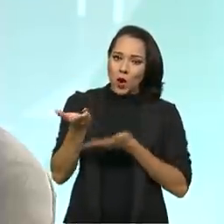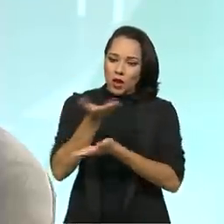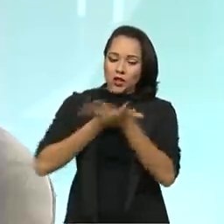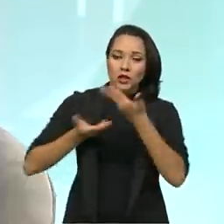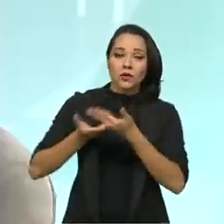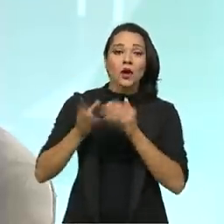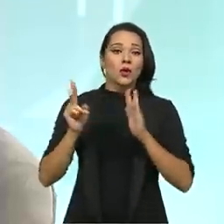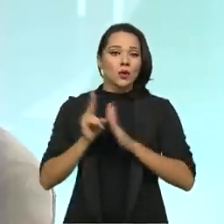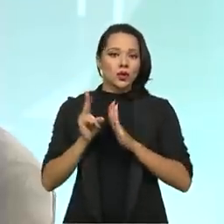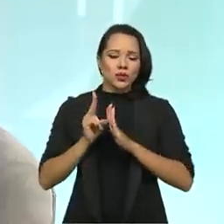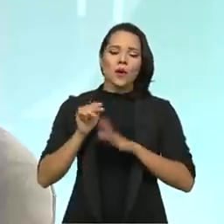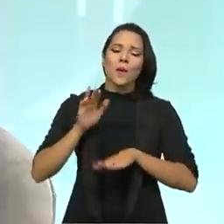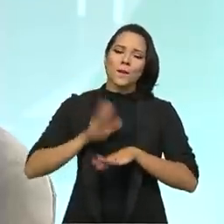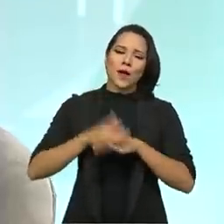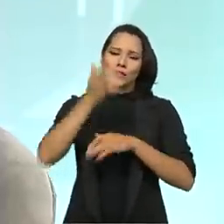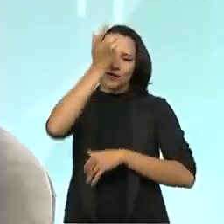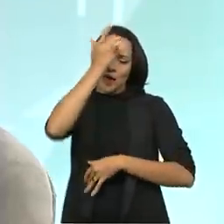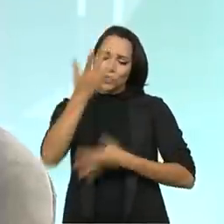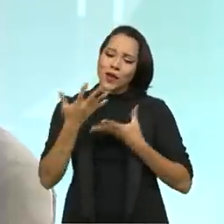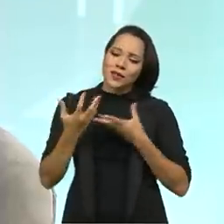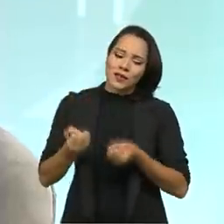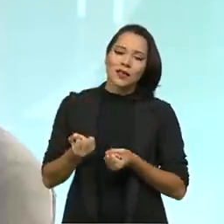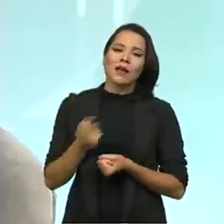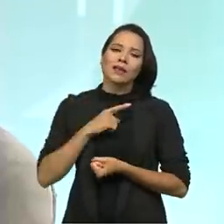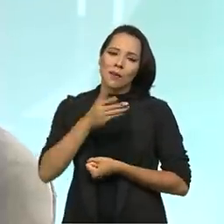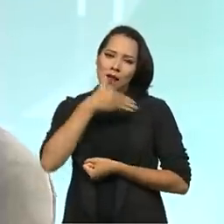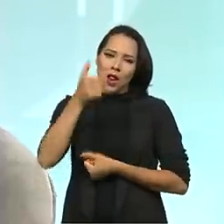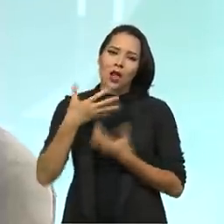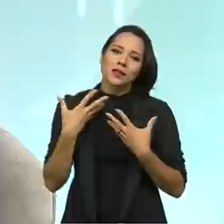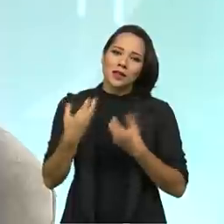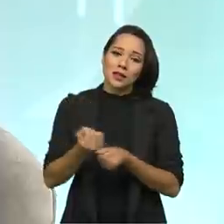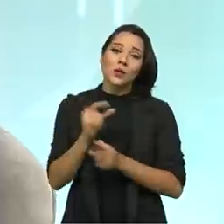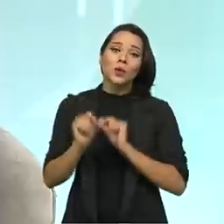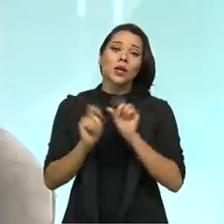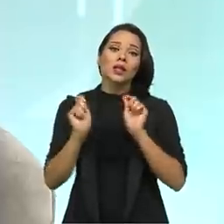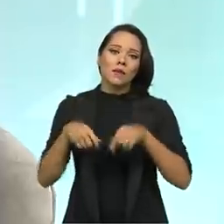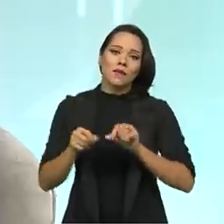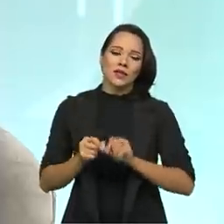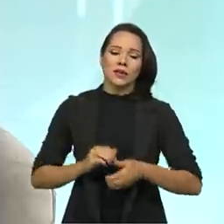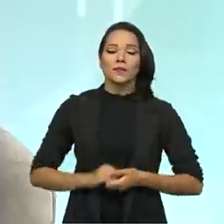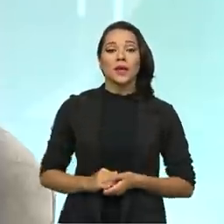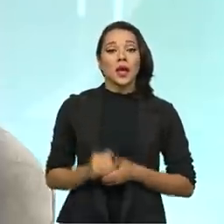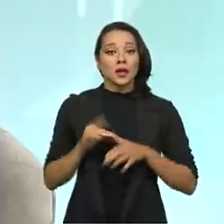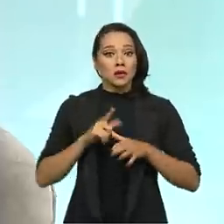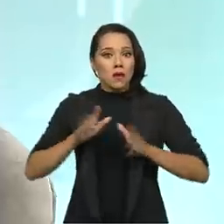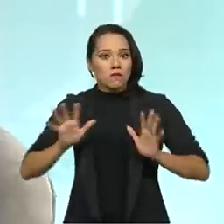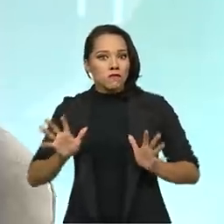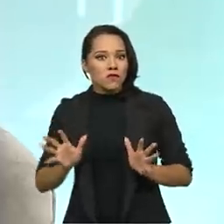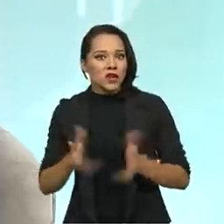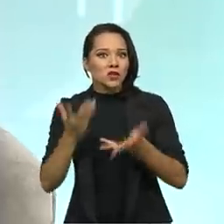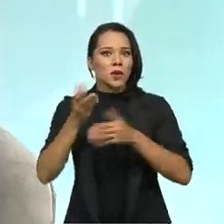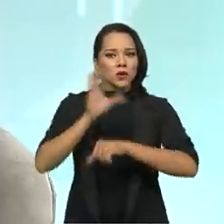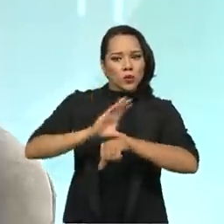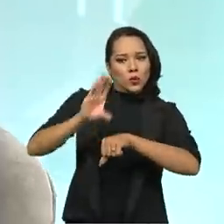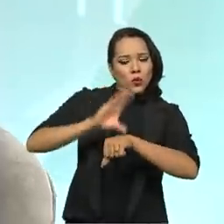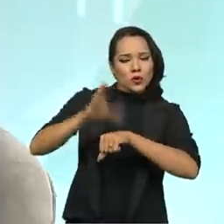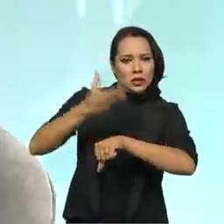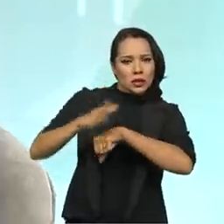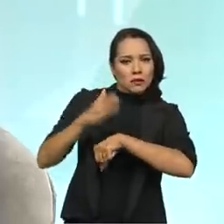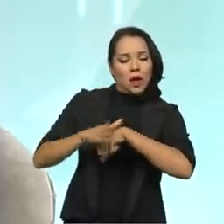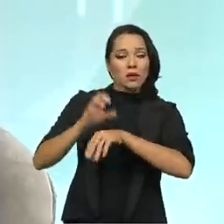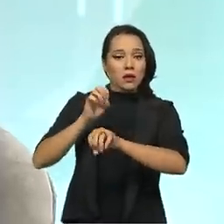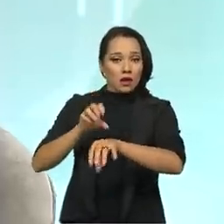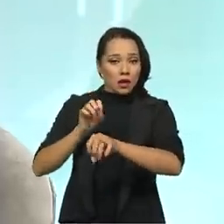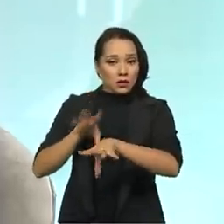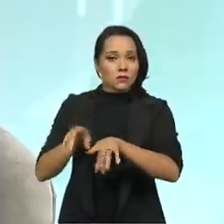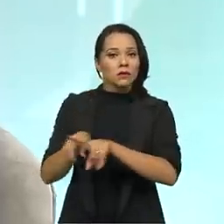adere com muito mais facilidade. Ele tem uma aceitação melhor daquilo que está se fazendo. Então, há um investimento grande em capacitação, em educação,